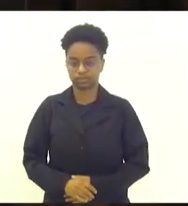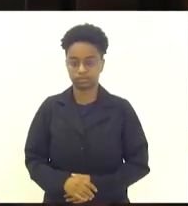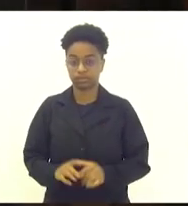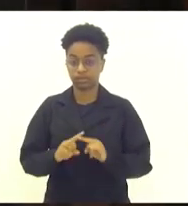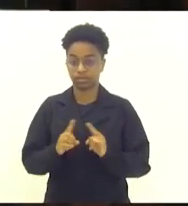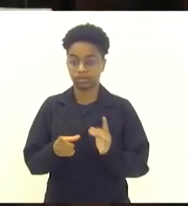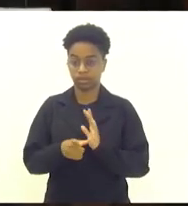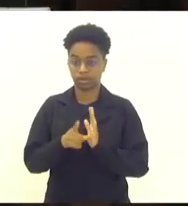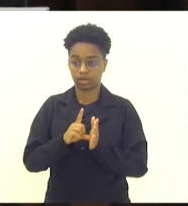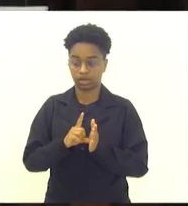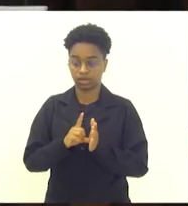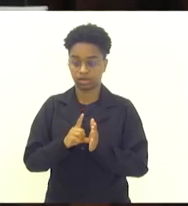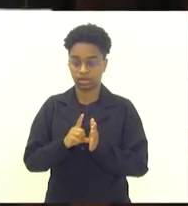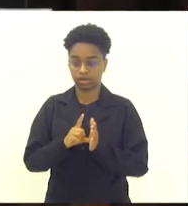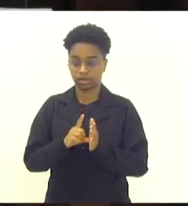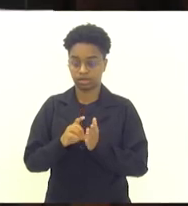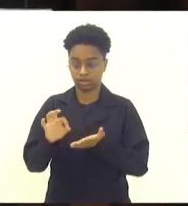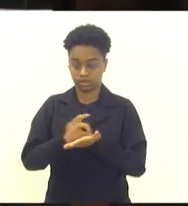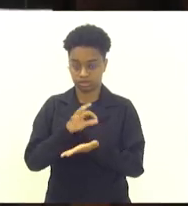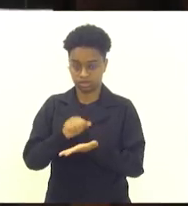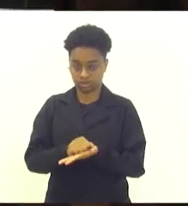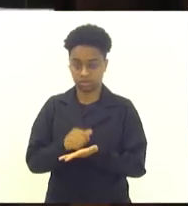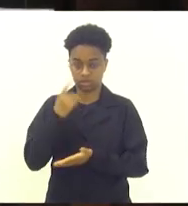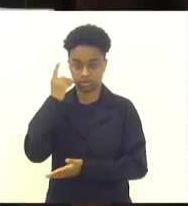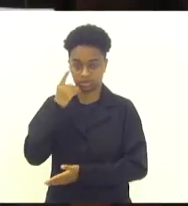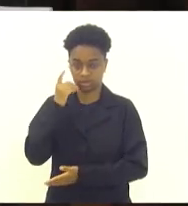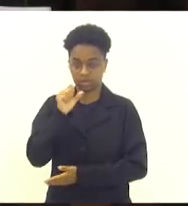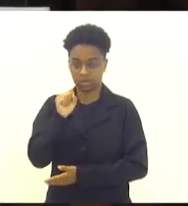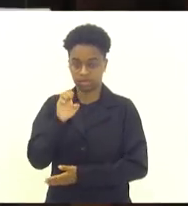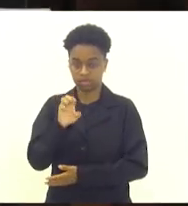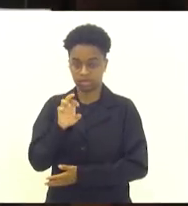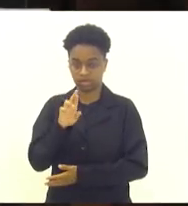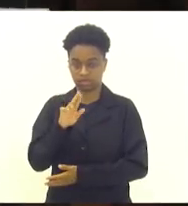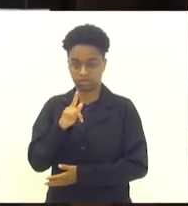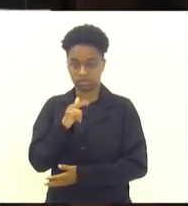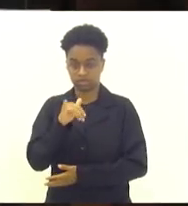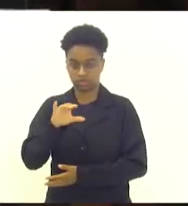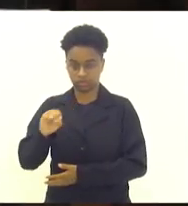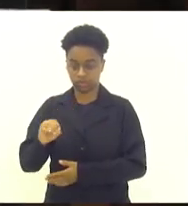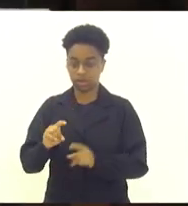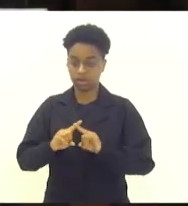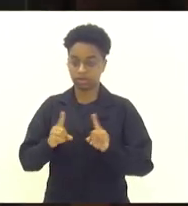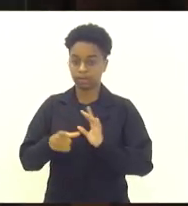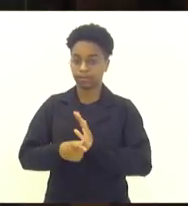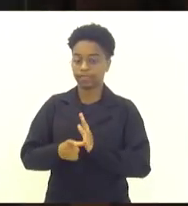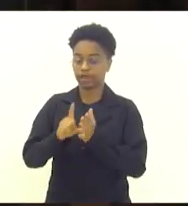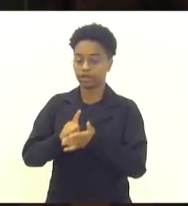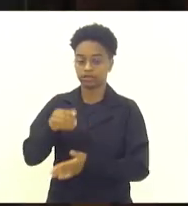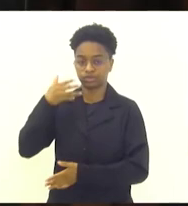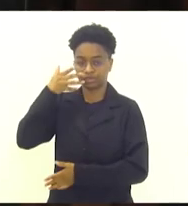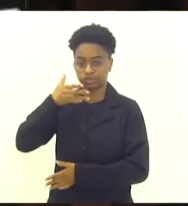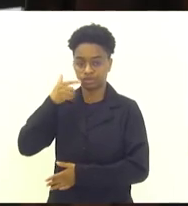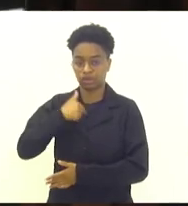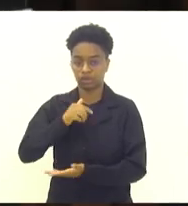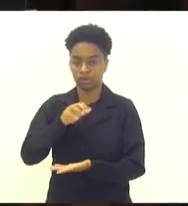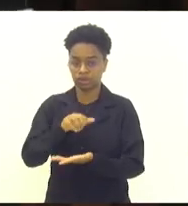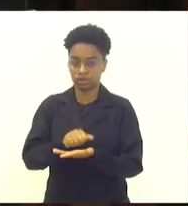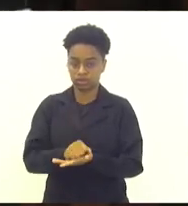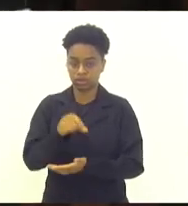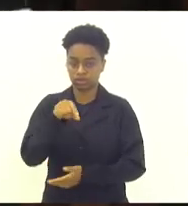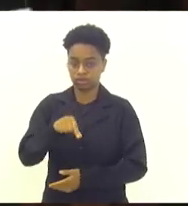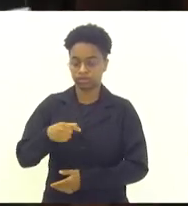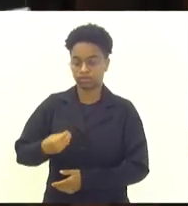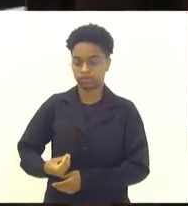O próximo orador inscrito é o nobre deputado, doutor Serginho. Antes da fala ao deputado, quero registrar a